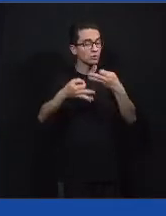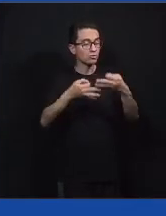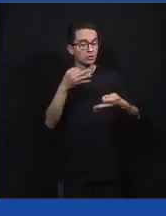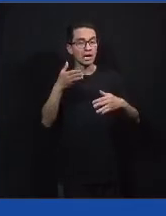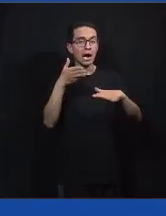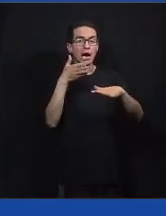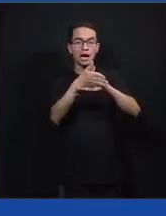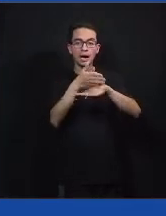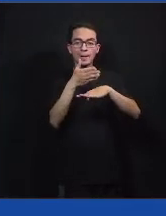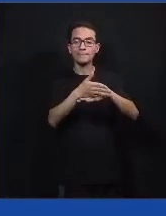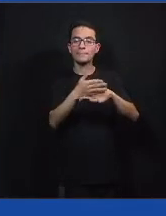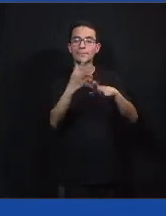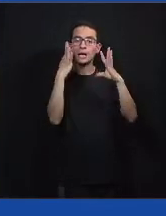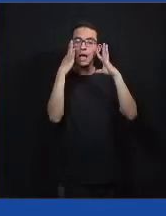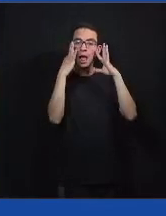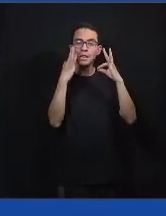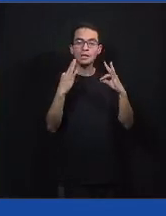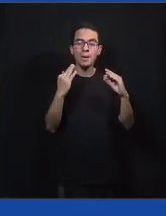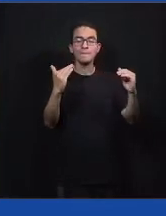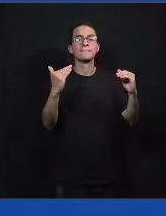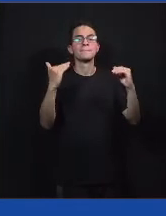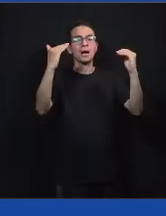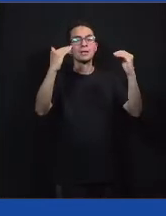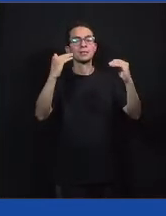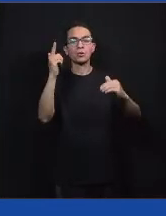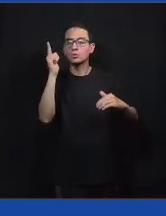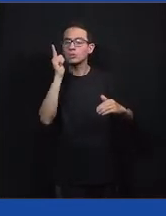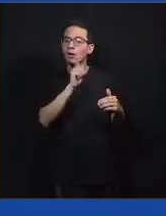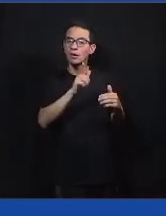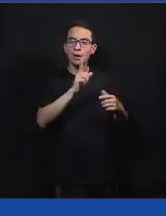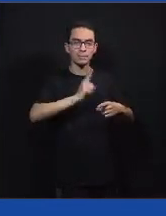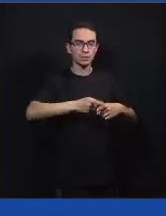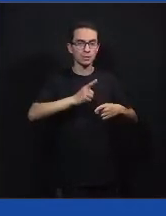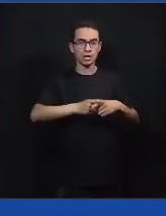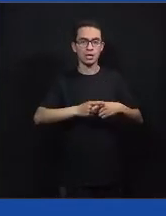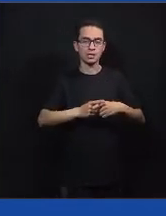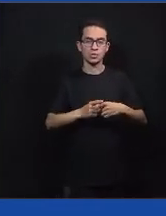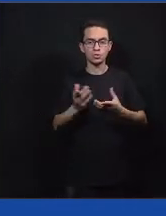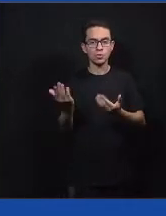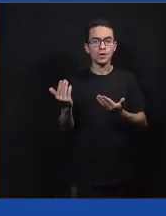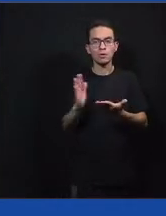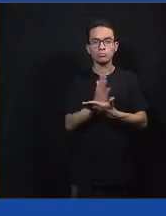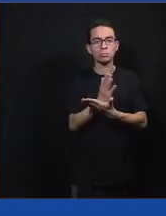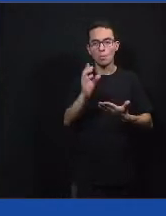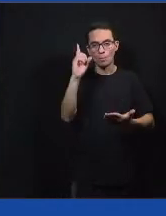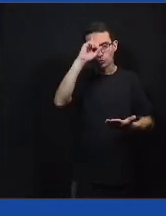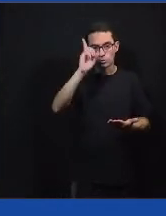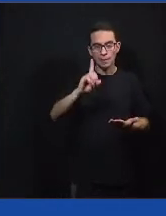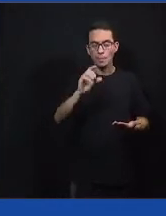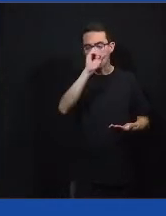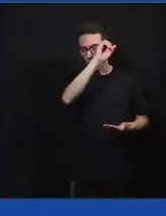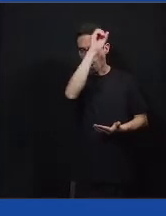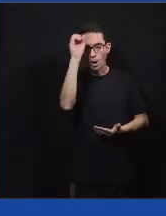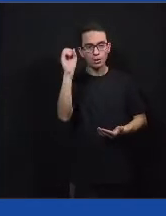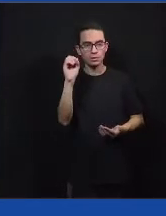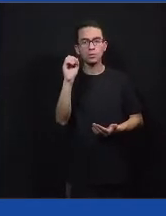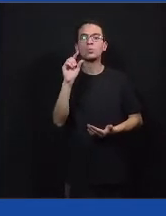na escola, onde a gente está com vários jovens e, às vezes, não conhece, não debate, não dialoga com essa diversidade.